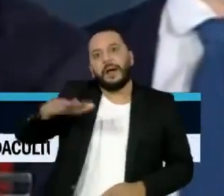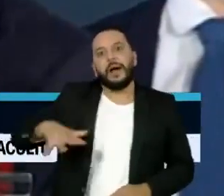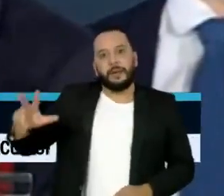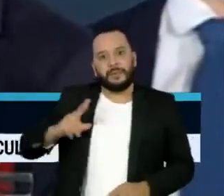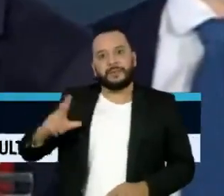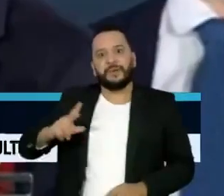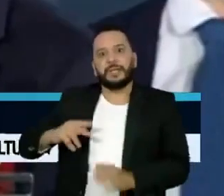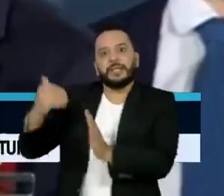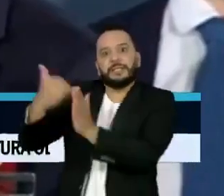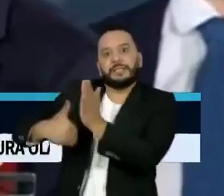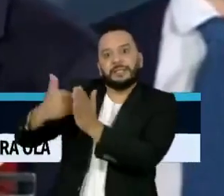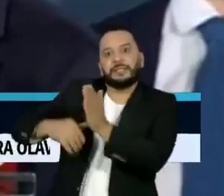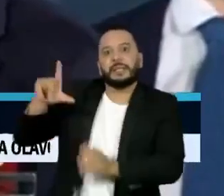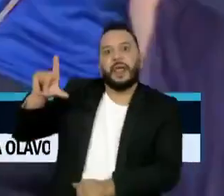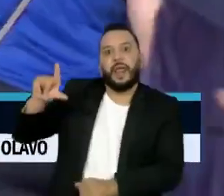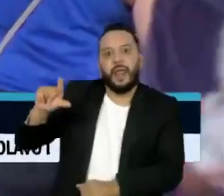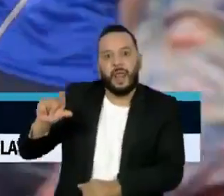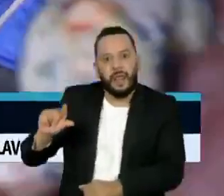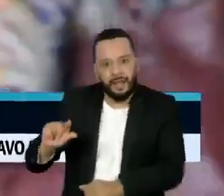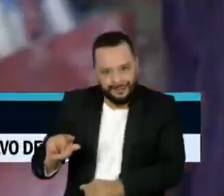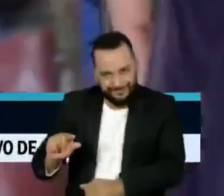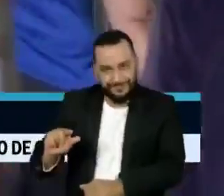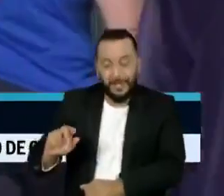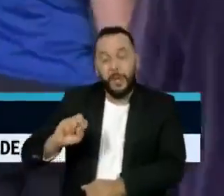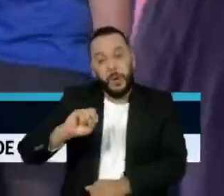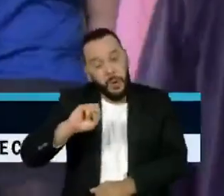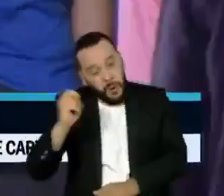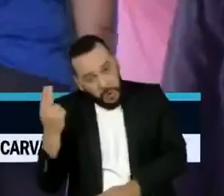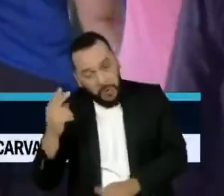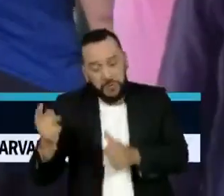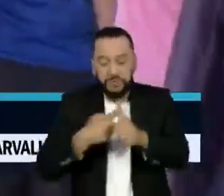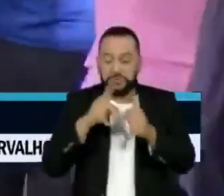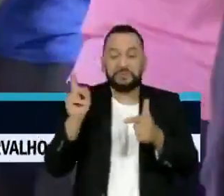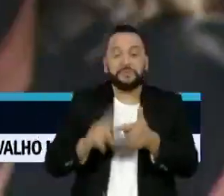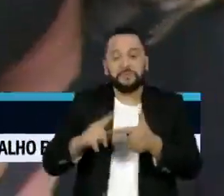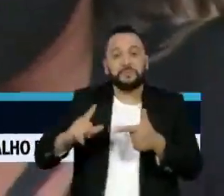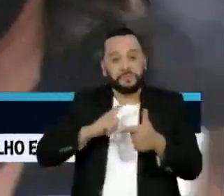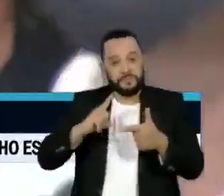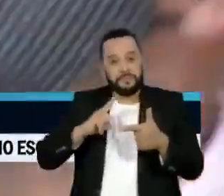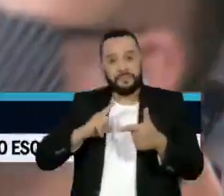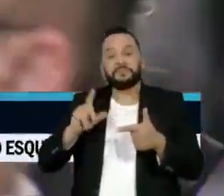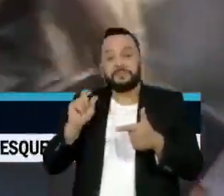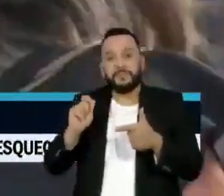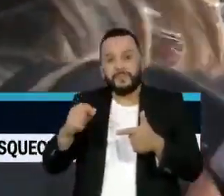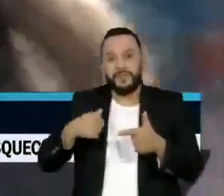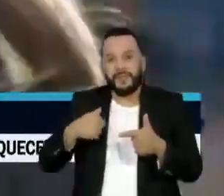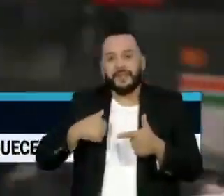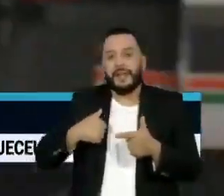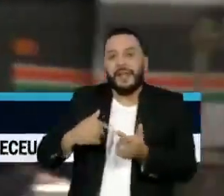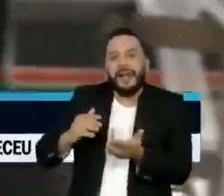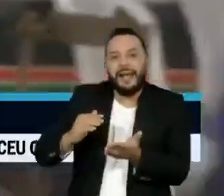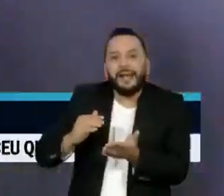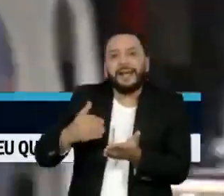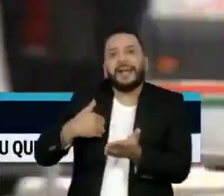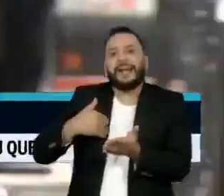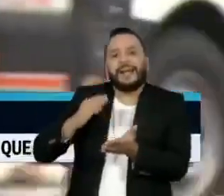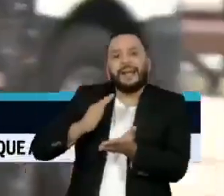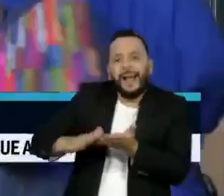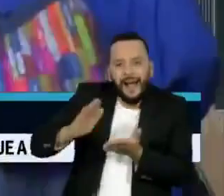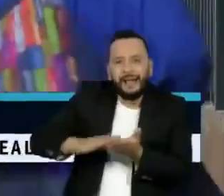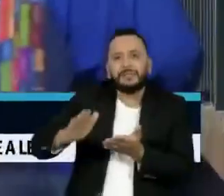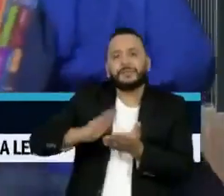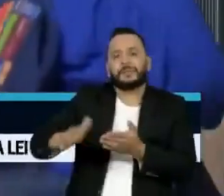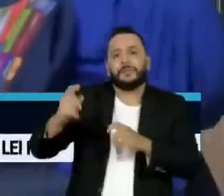a correção anual pelo INPC. E outra possibilidade é acabar com a dedução das despesas com médicos,